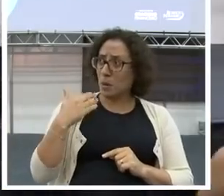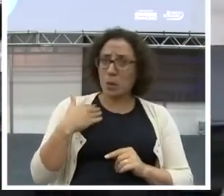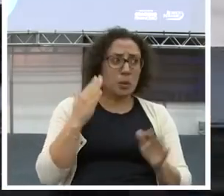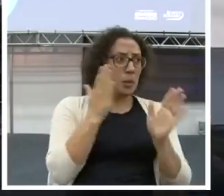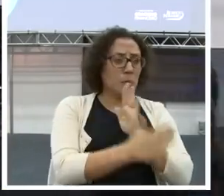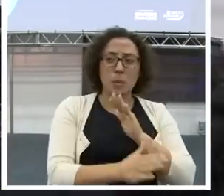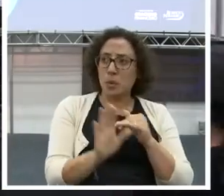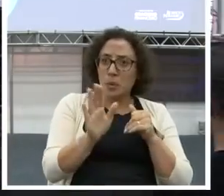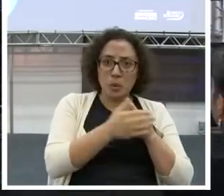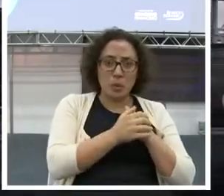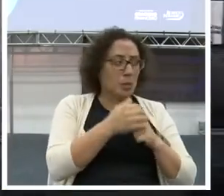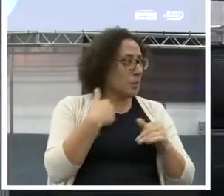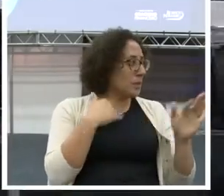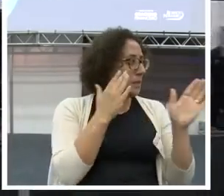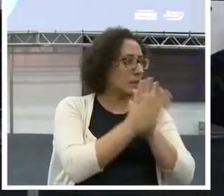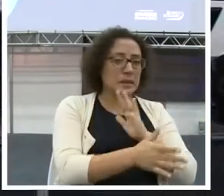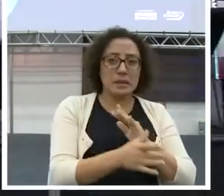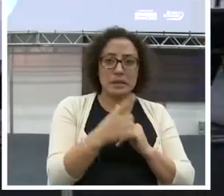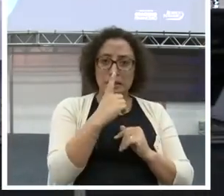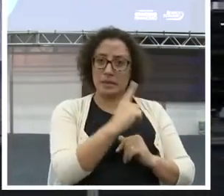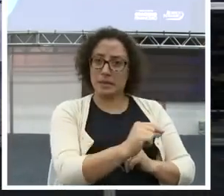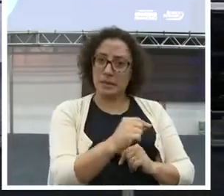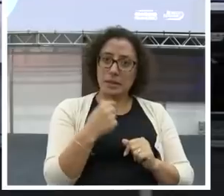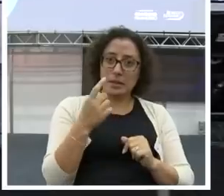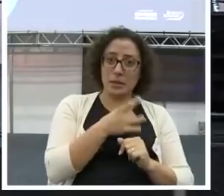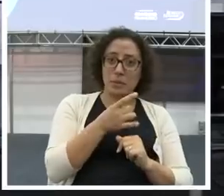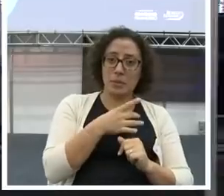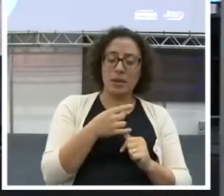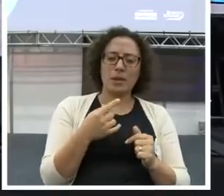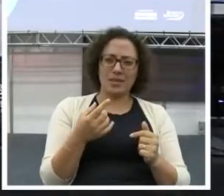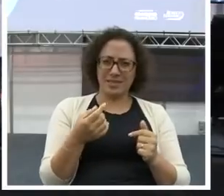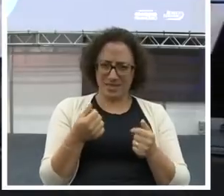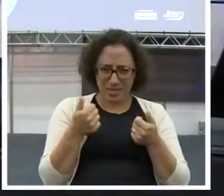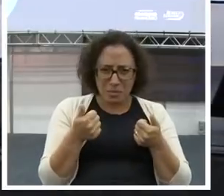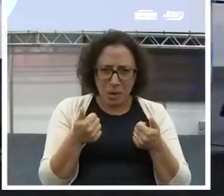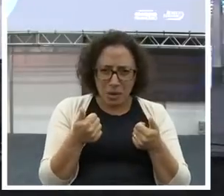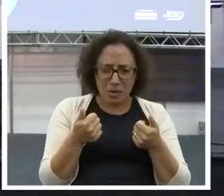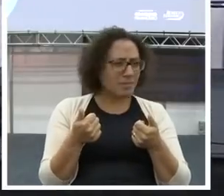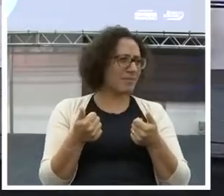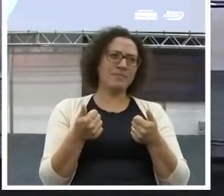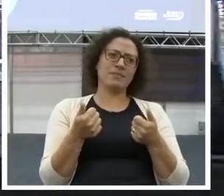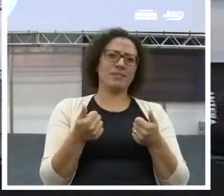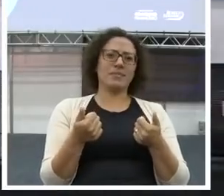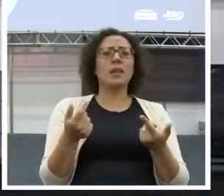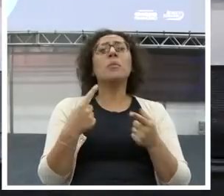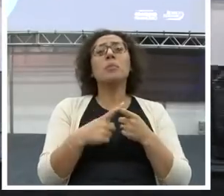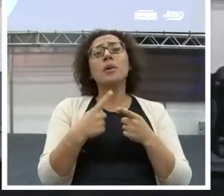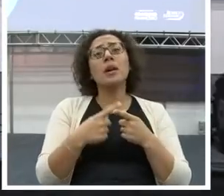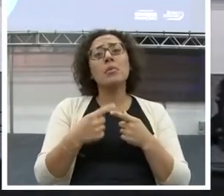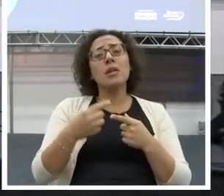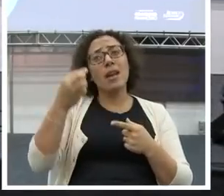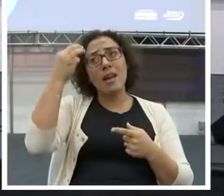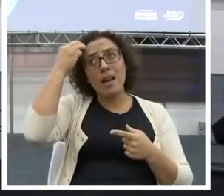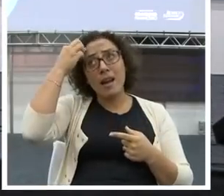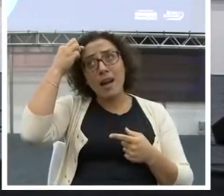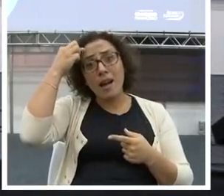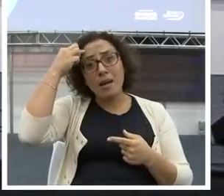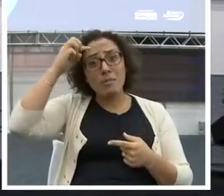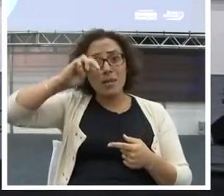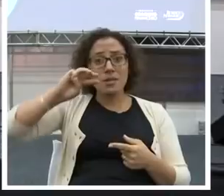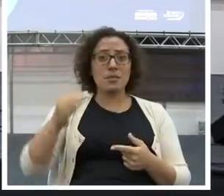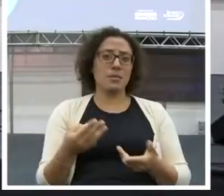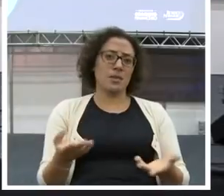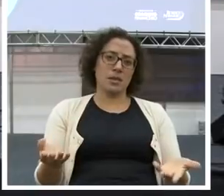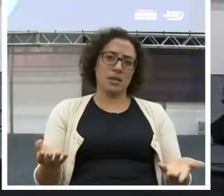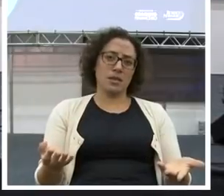Isso é legal? Não. Mas isso está ligado à sua mentalidade financeira? De mudar essa história.